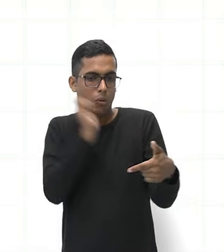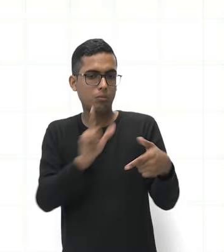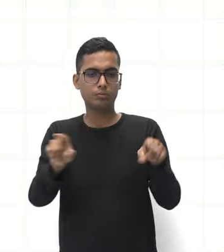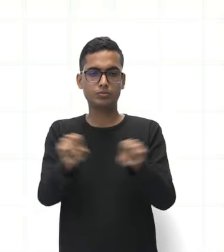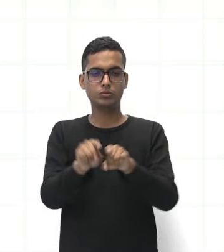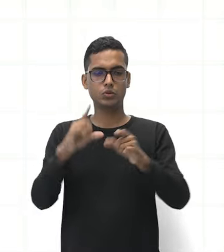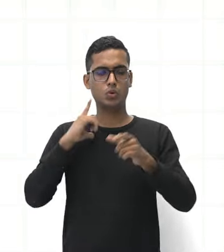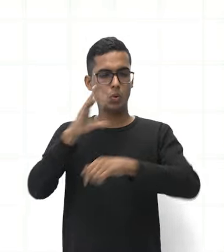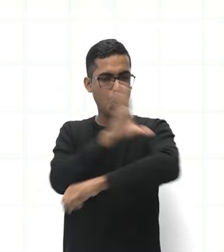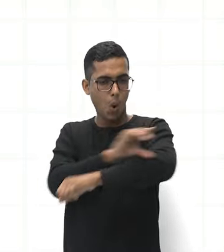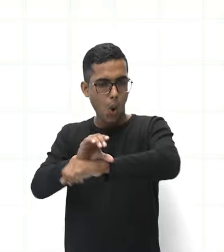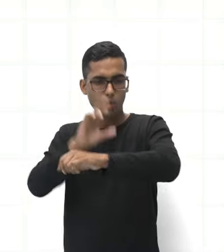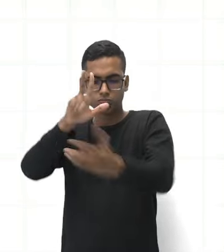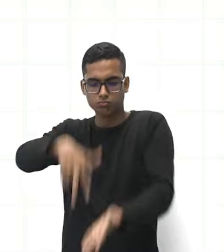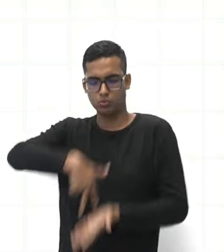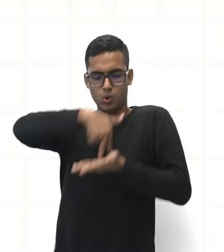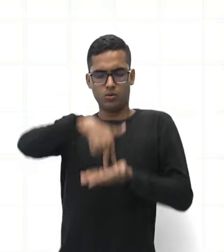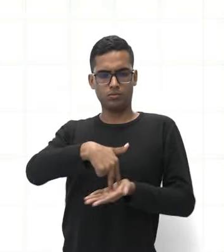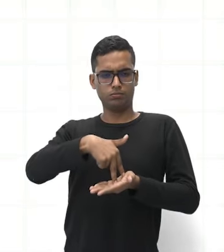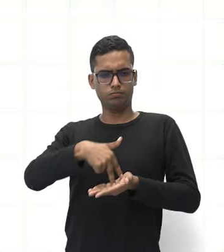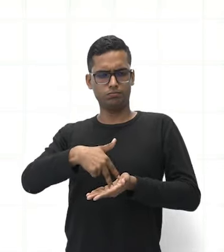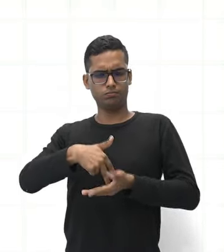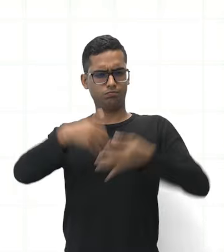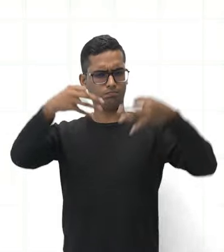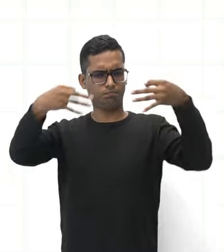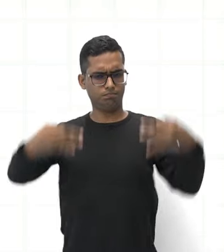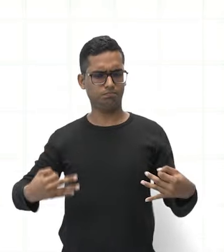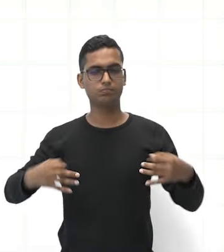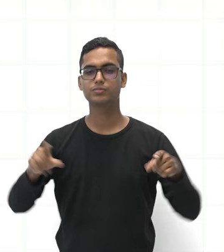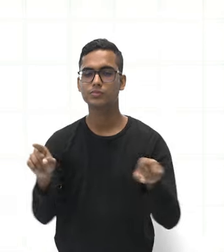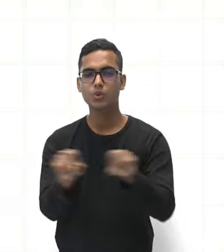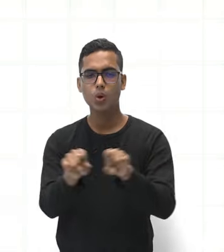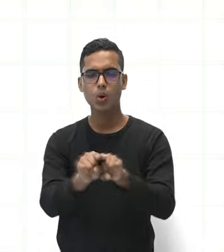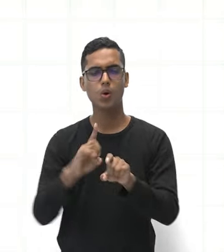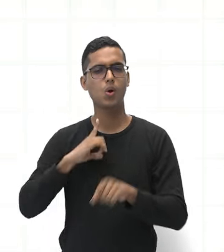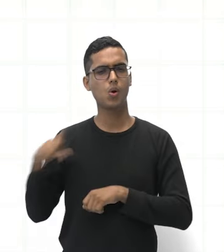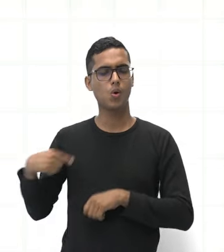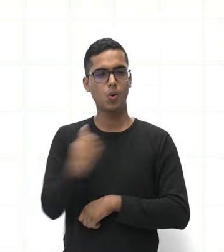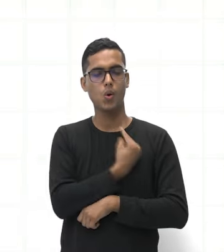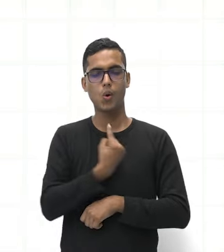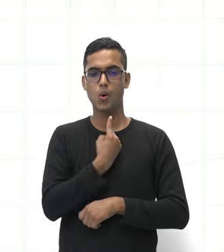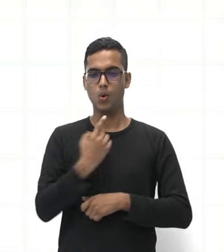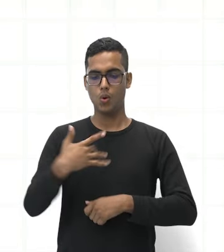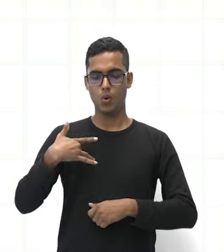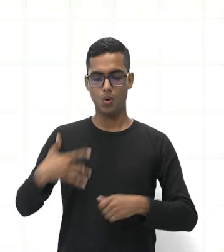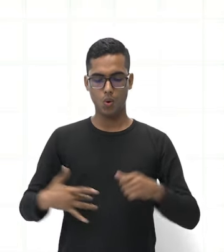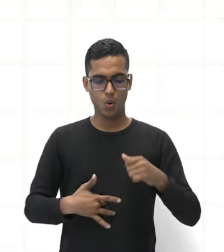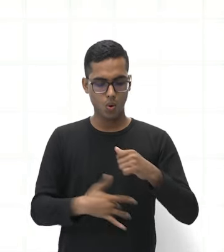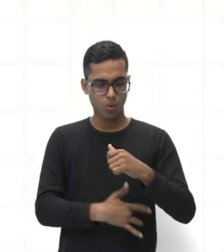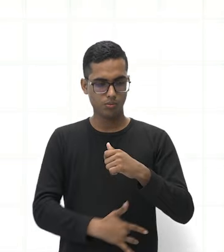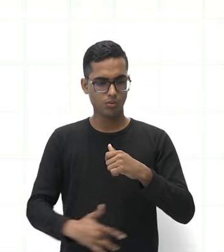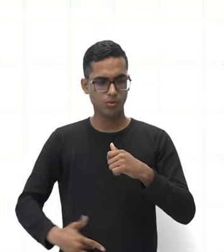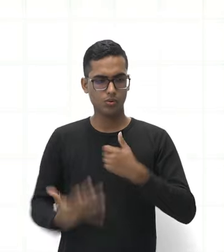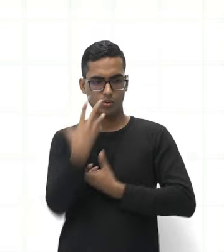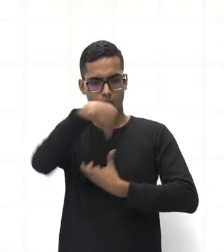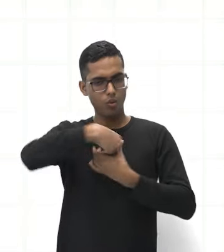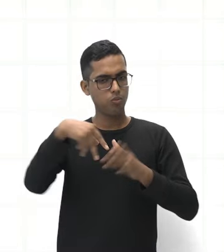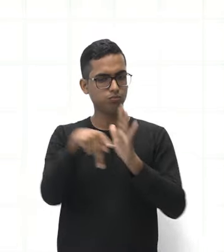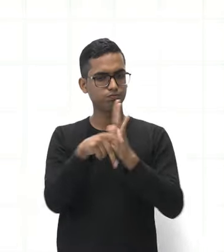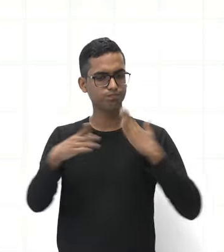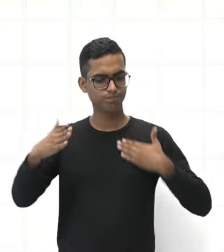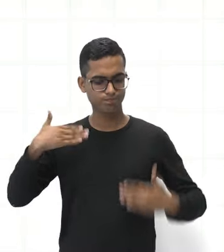só essa estabilidade corporal, como também dos nossos órgãos internos. Eles estão